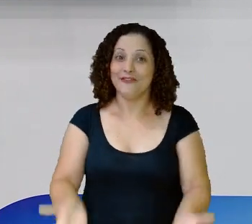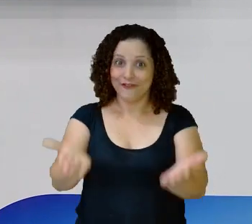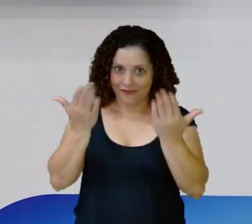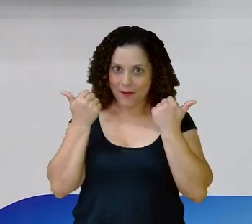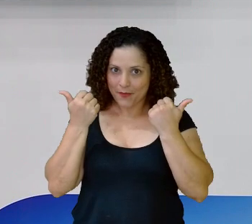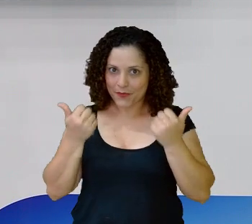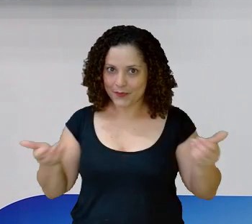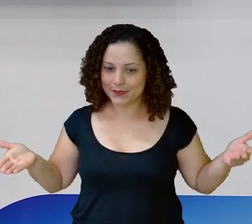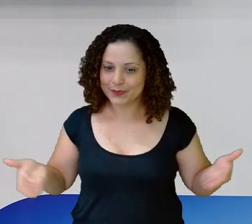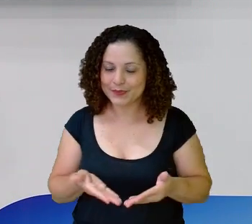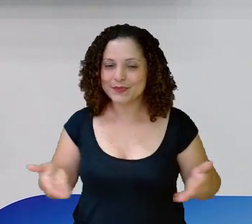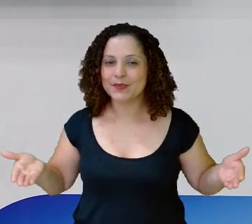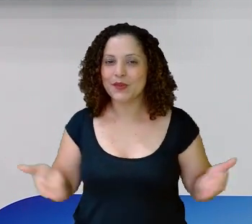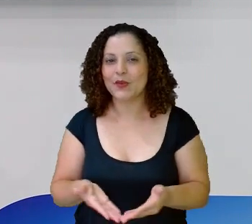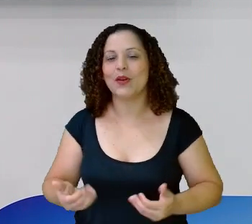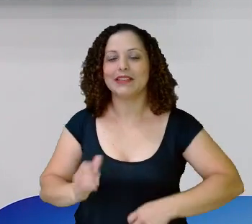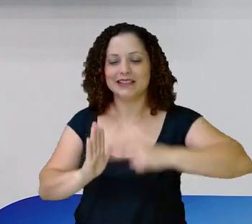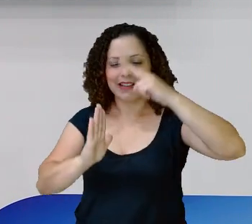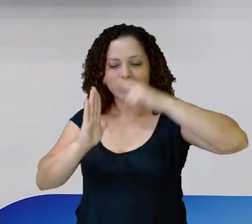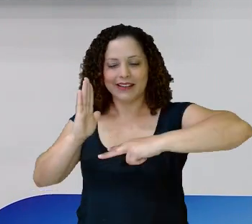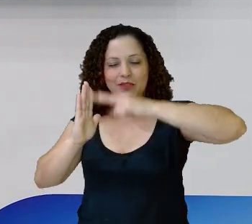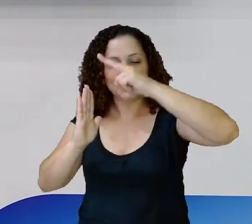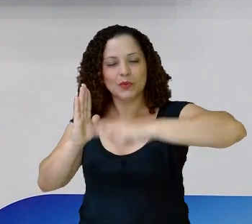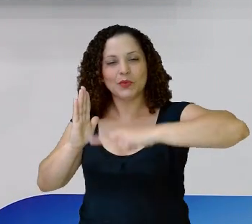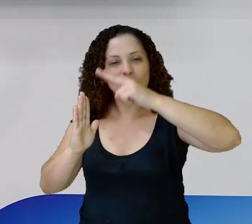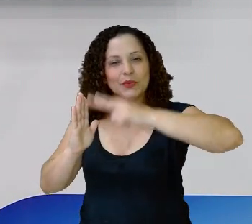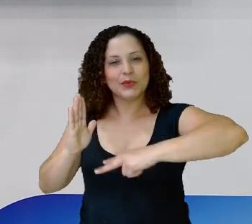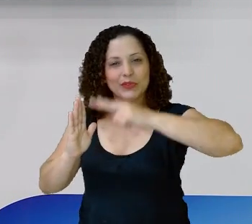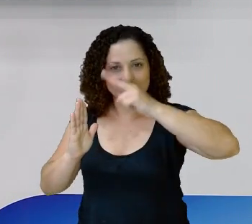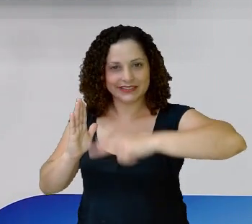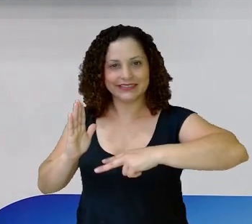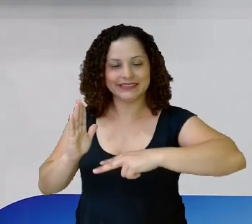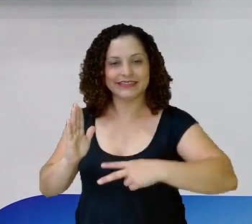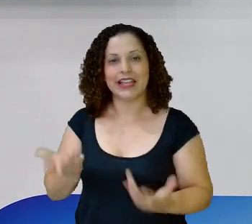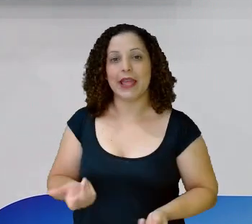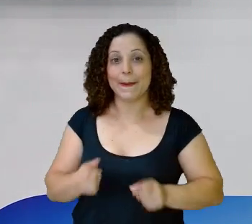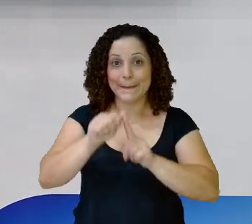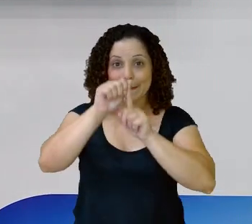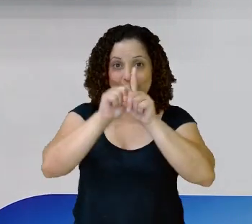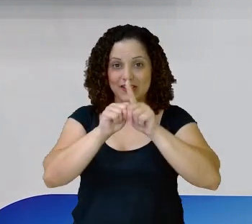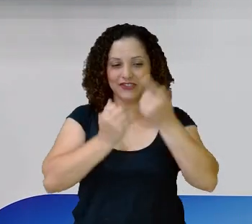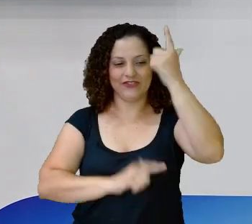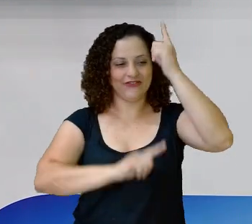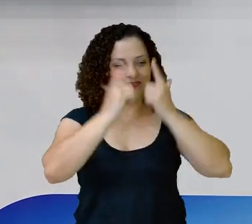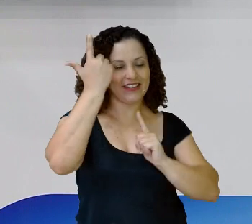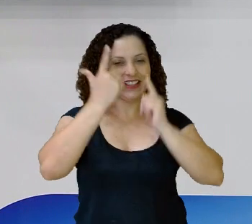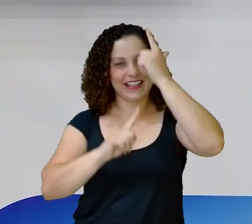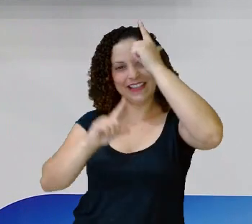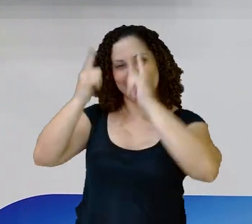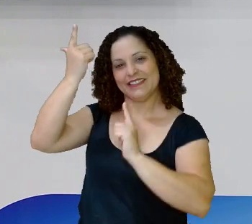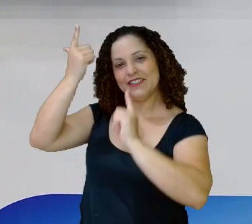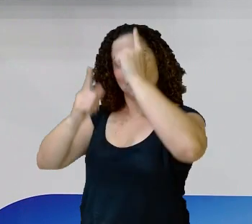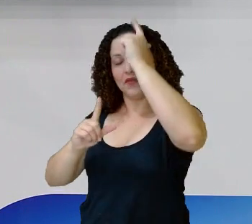Porque a partir daí Dessa leitura aí Que a gente está no mês do carnaval Vocês vão se deliciar